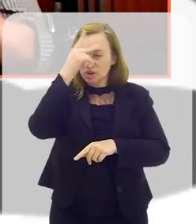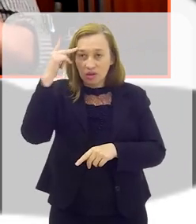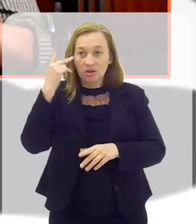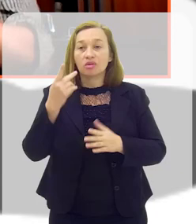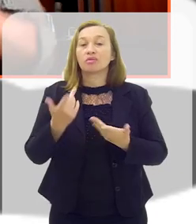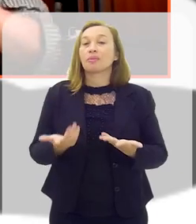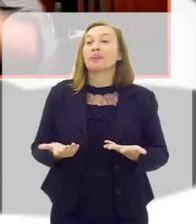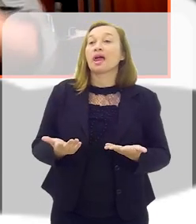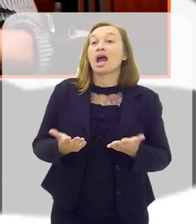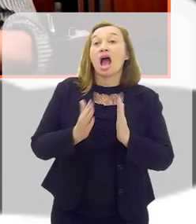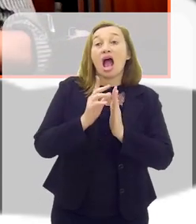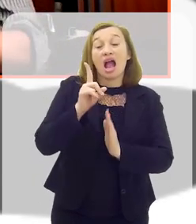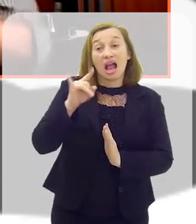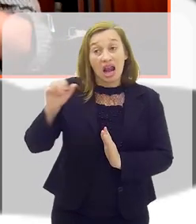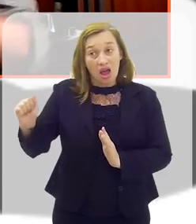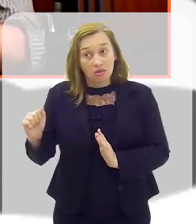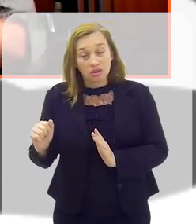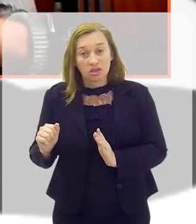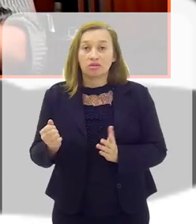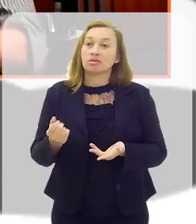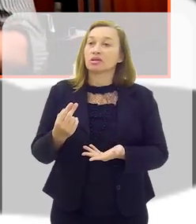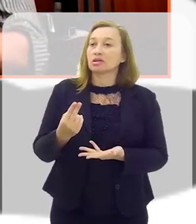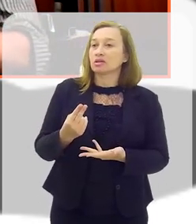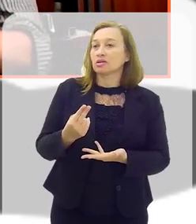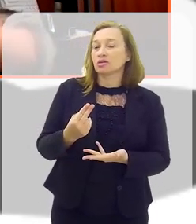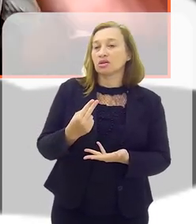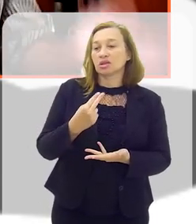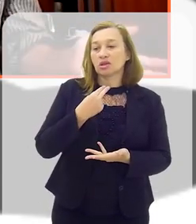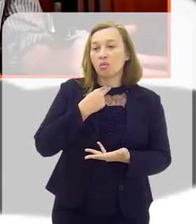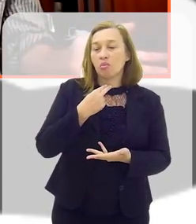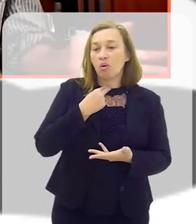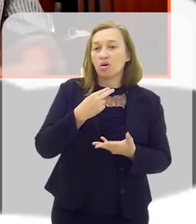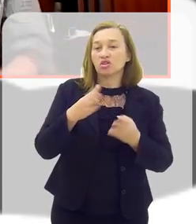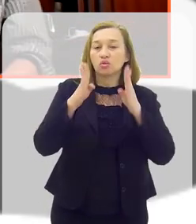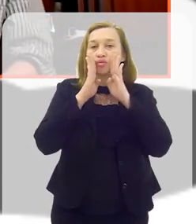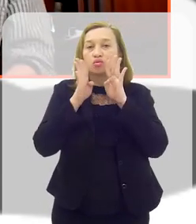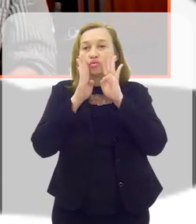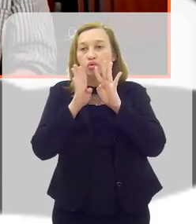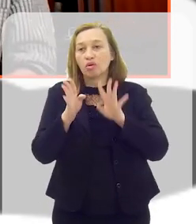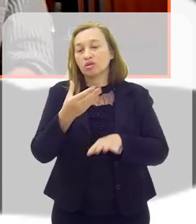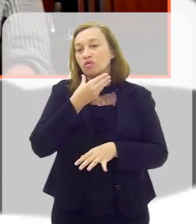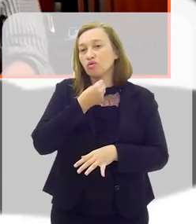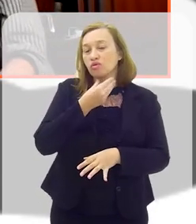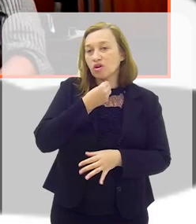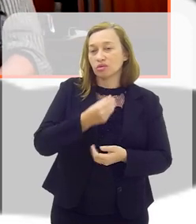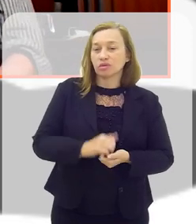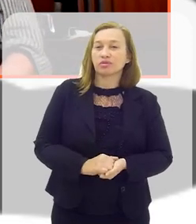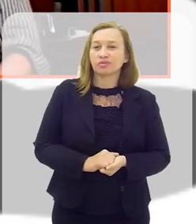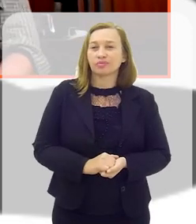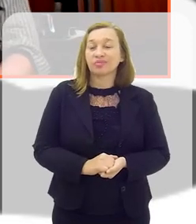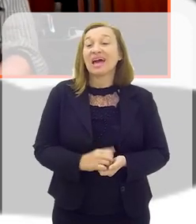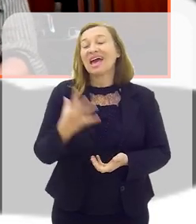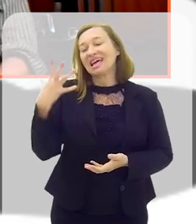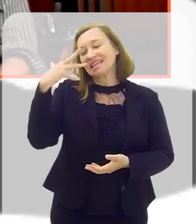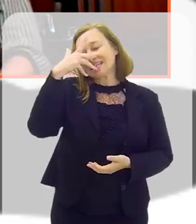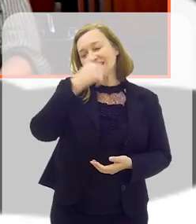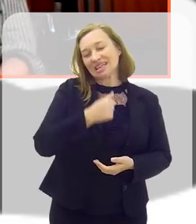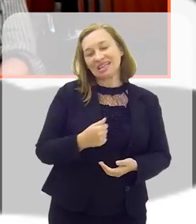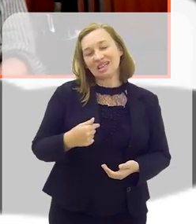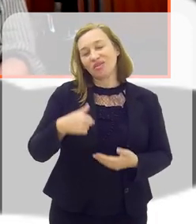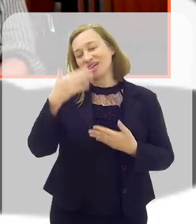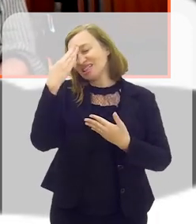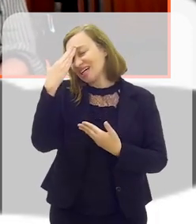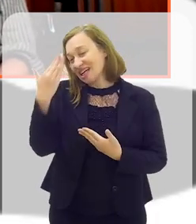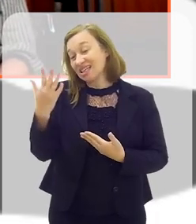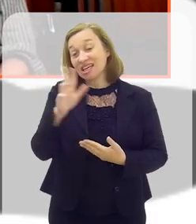Desde que, Cláudia, por favor, elas não se utilizem de fake news. Muito obrigado. Que lindo! Eu